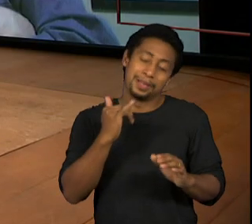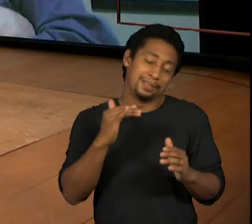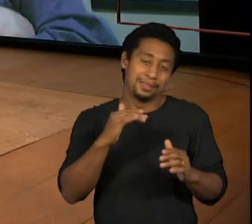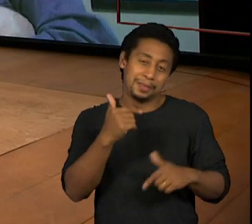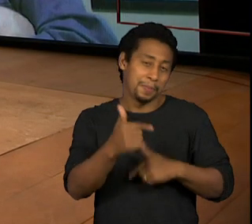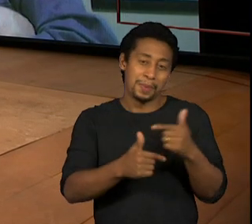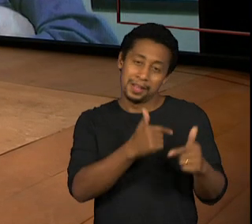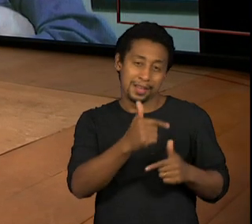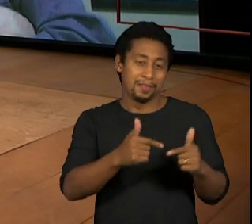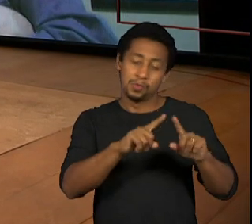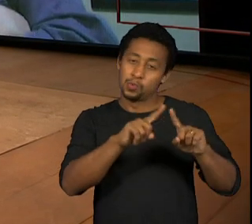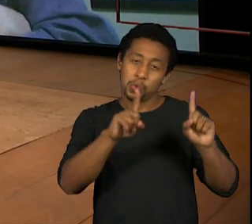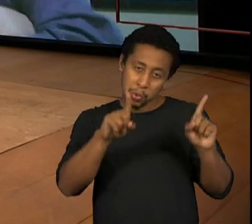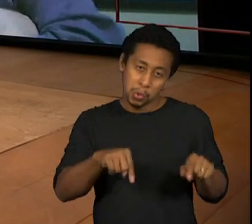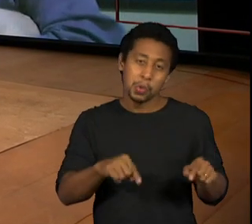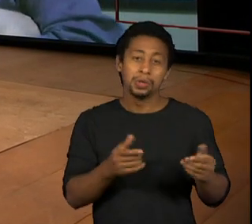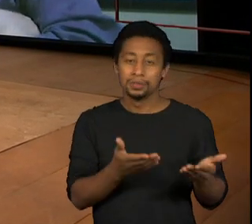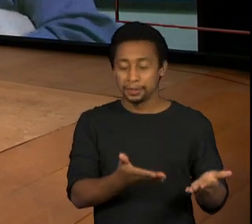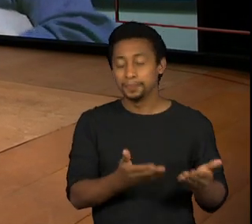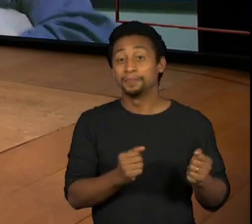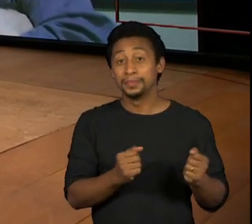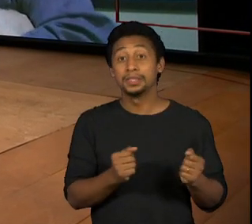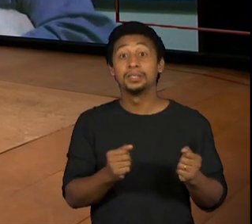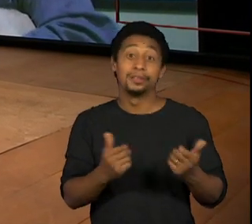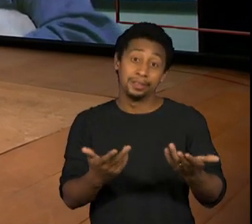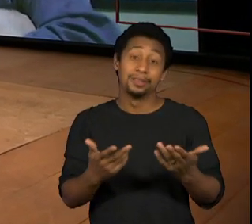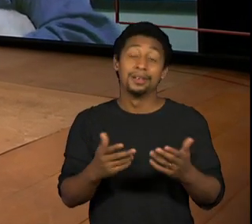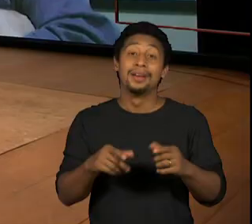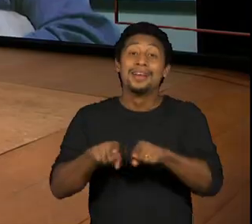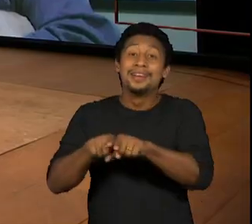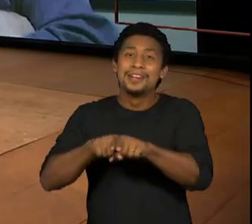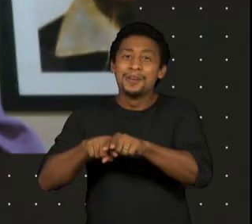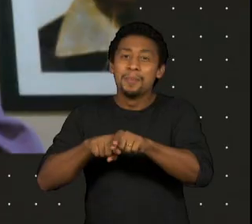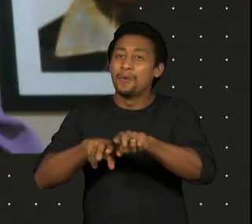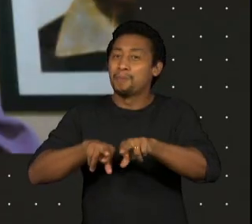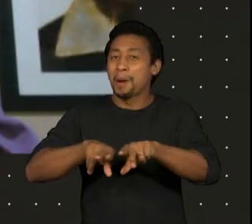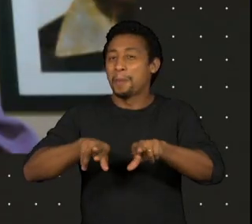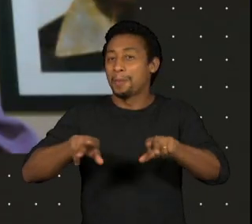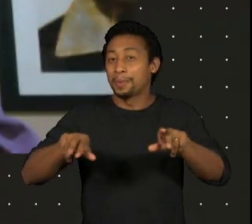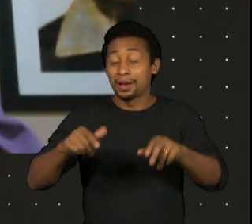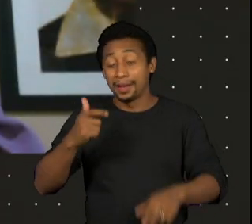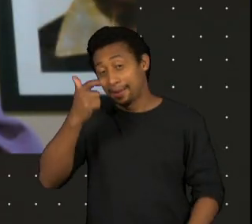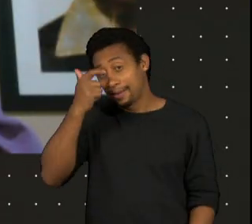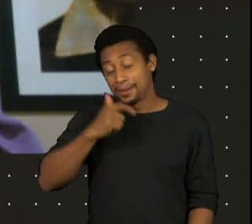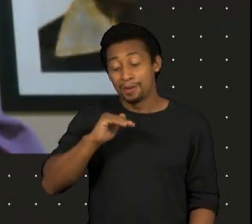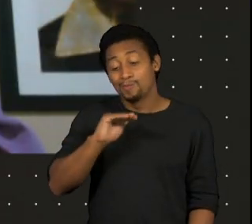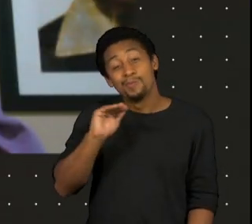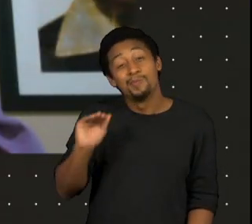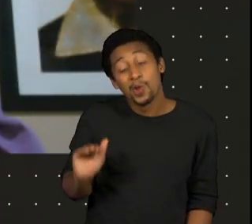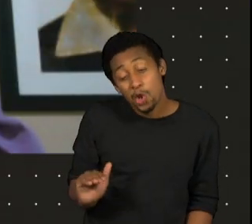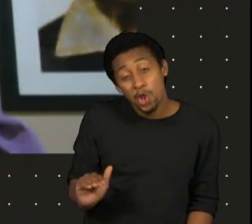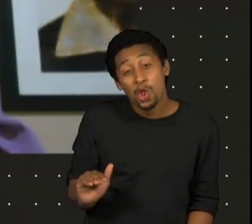Foi muitos irmãos, eu menor, então sempre aproveitei muito desse